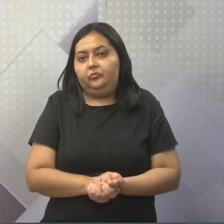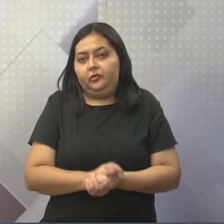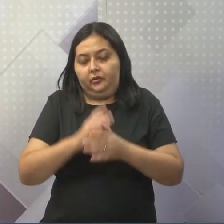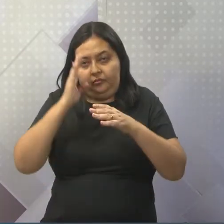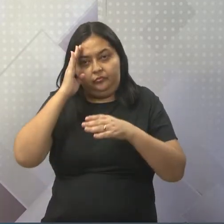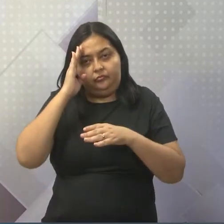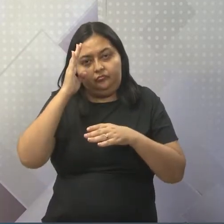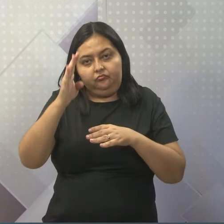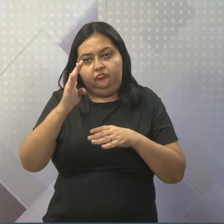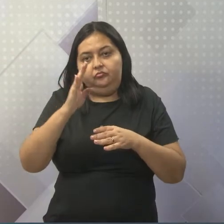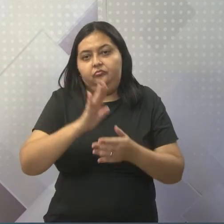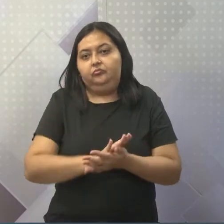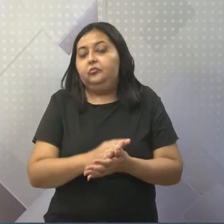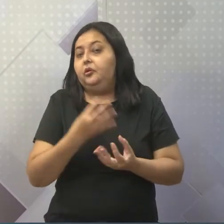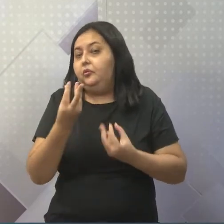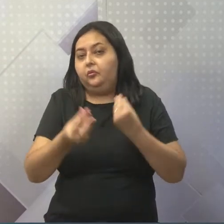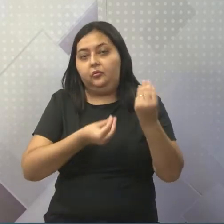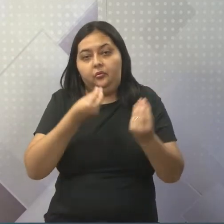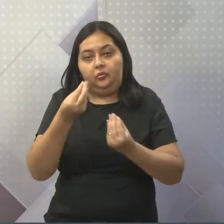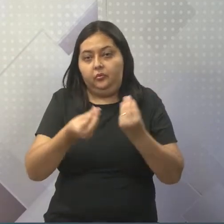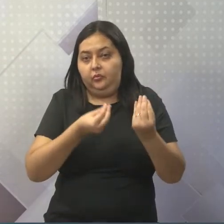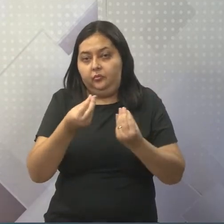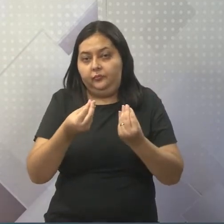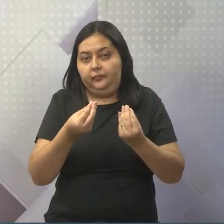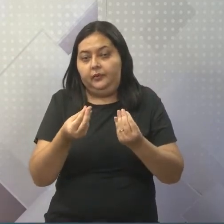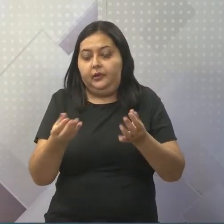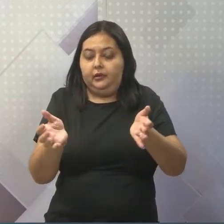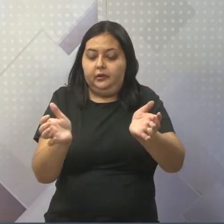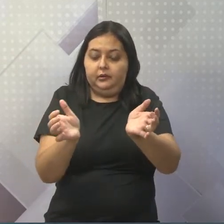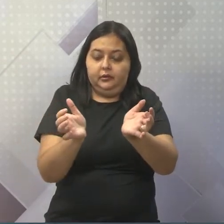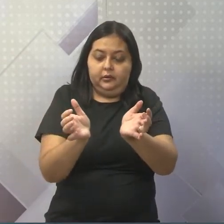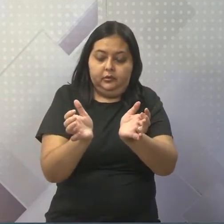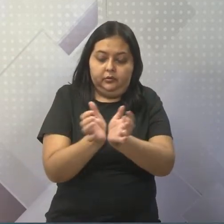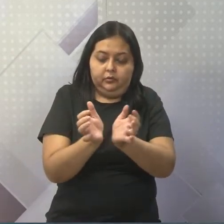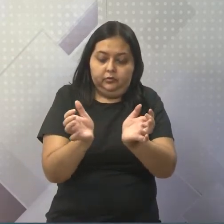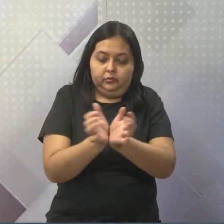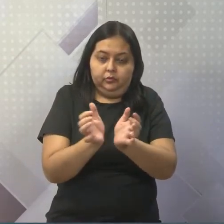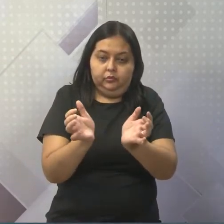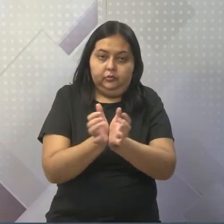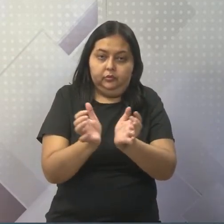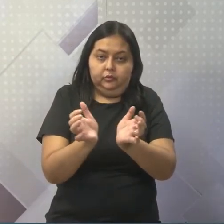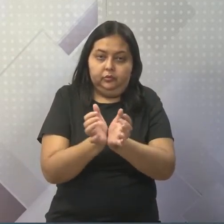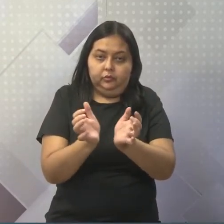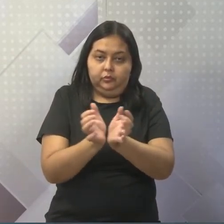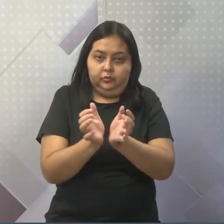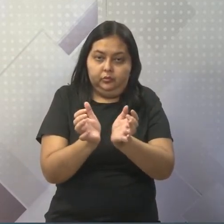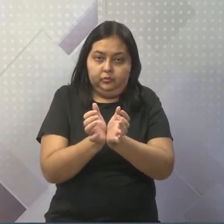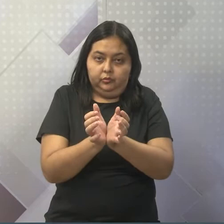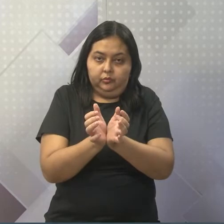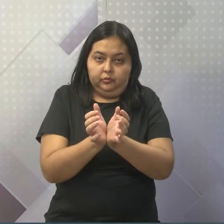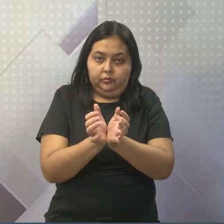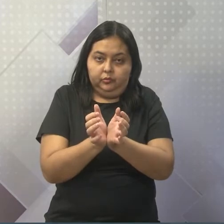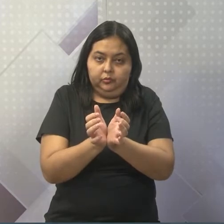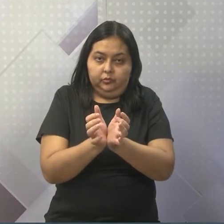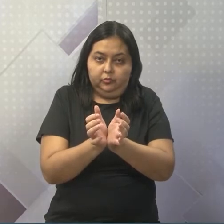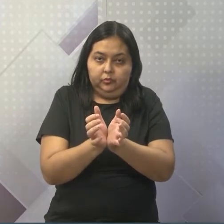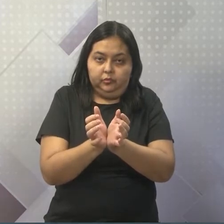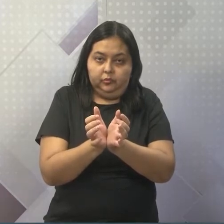E foi nessa perspectiva que os grupos de, vamos assim dizer,